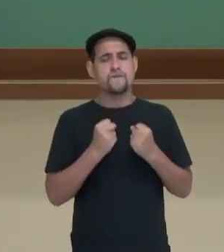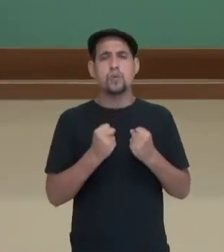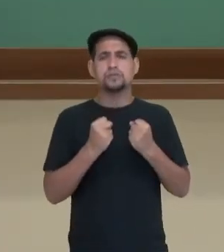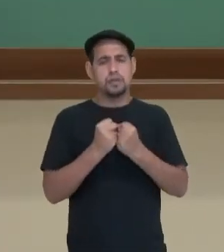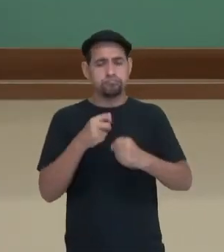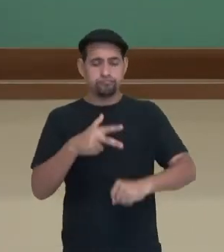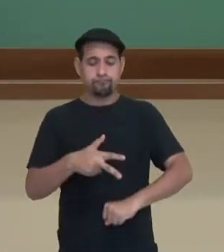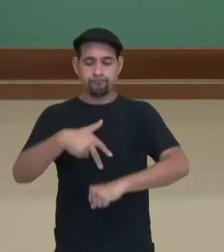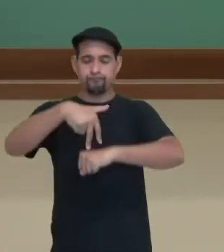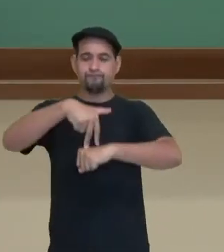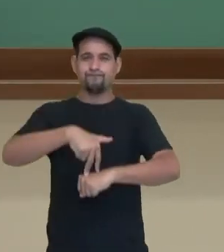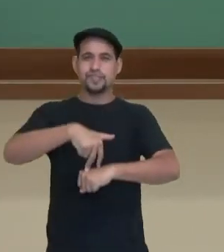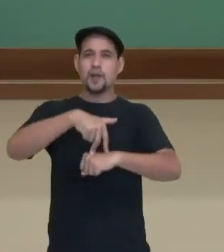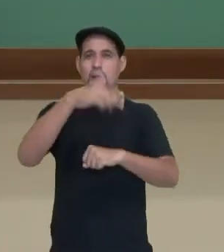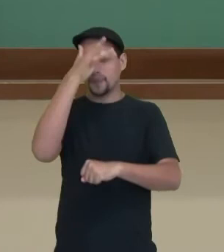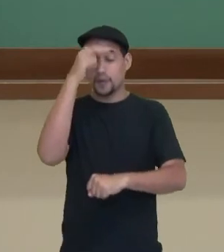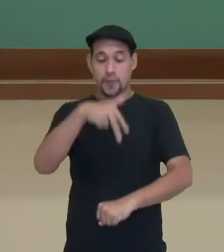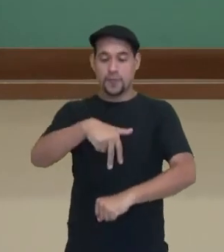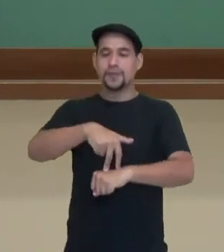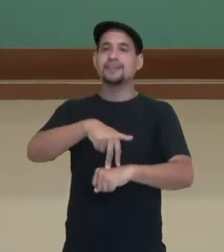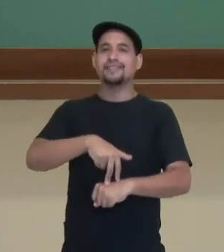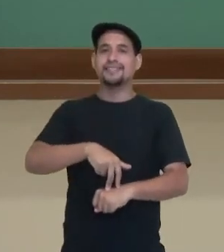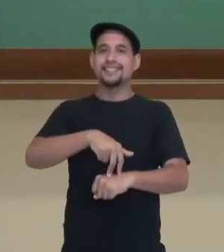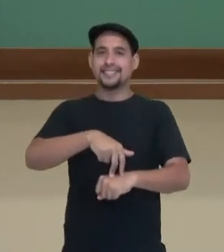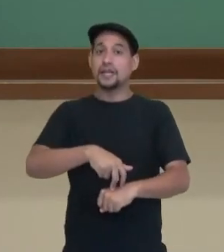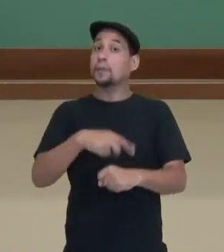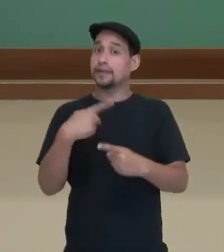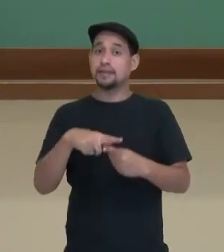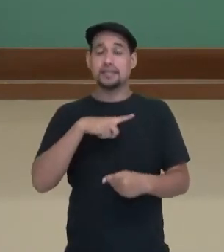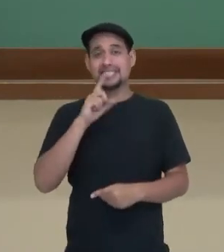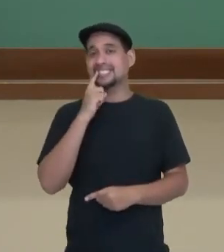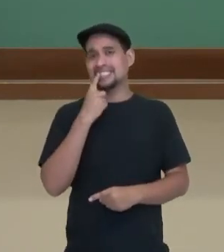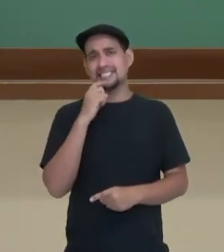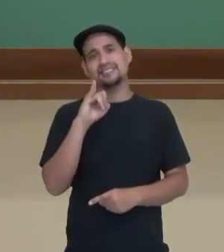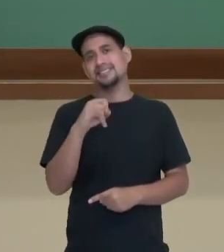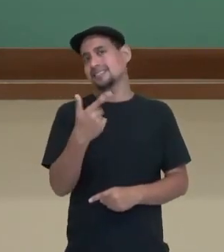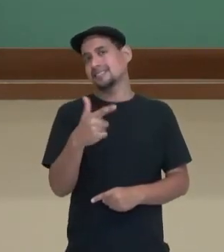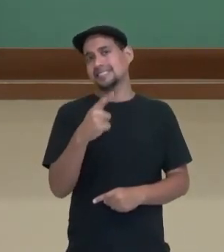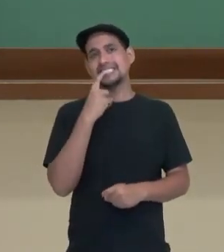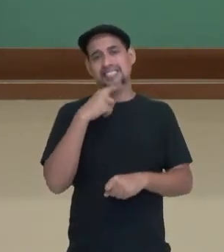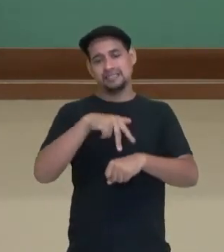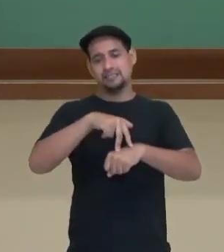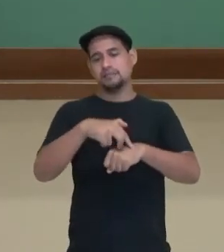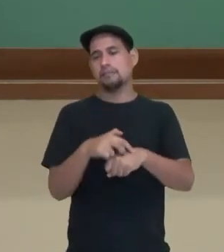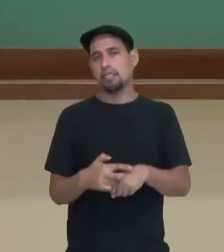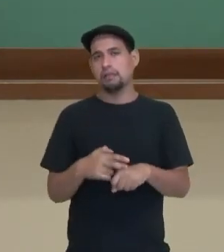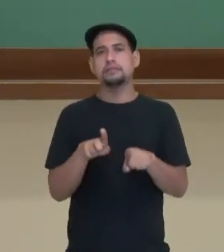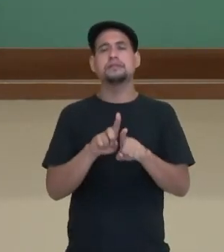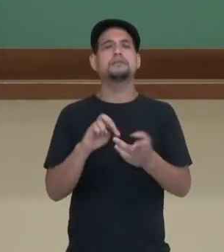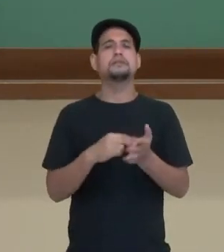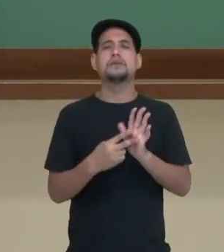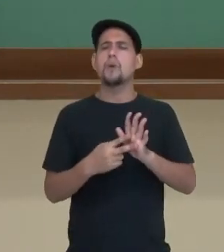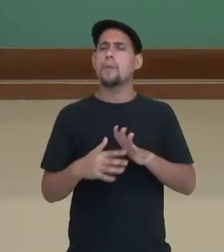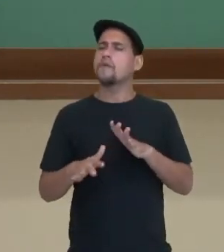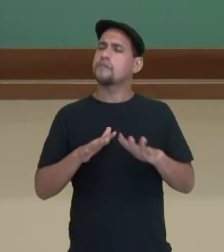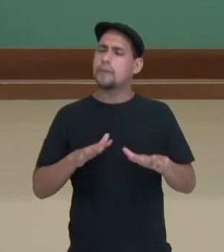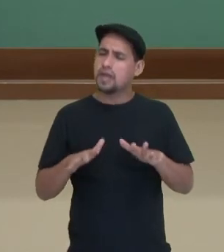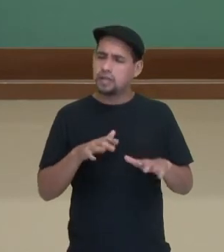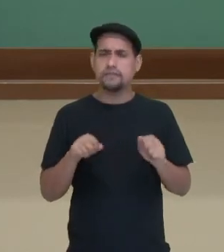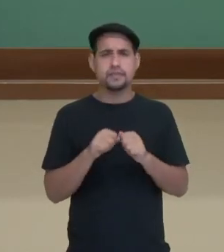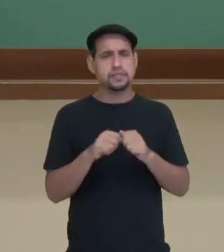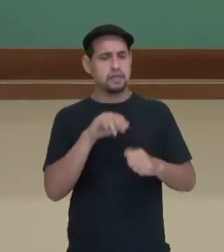do corpo. Então, o corpo fica em pé porque tem os ossos, né? Pra afirmar realização dos movimentos,